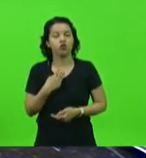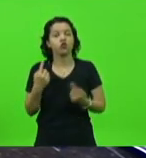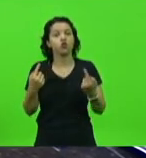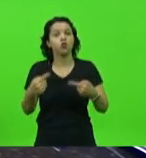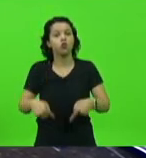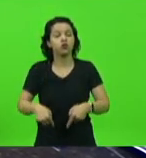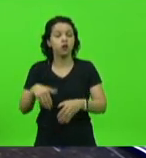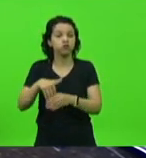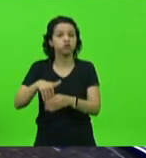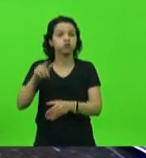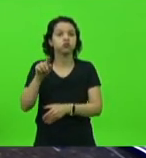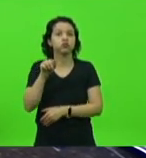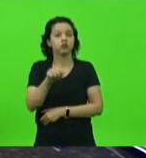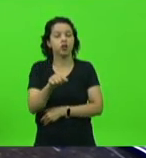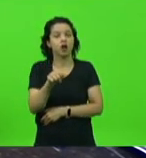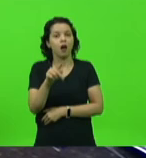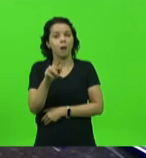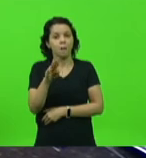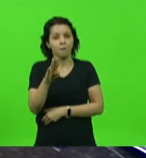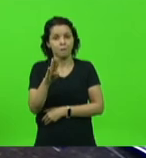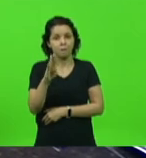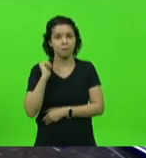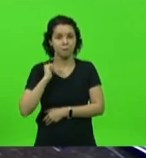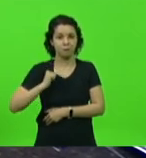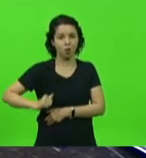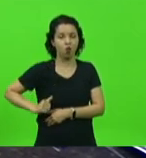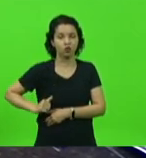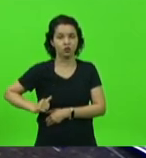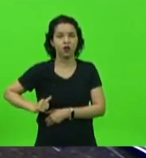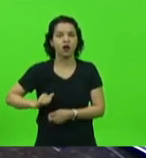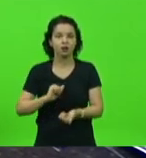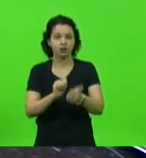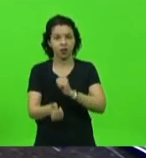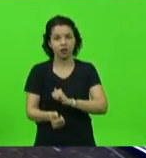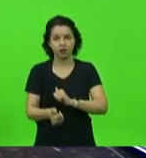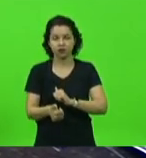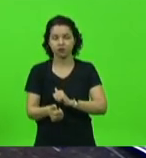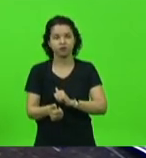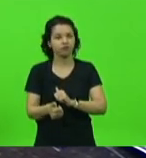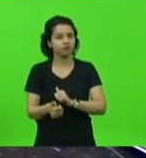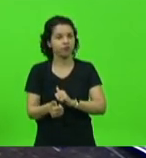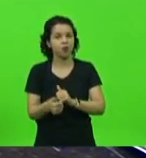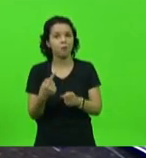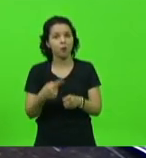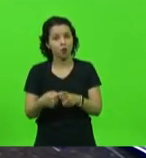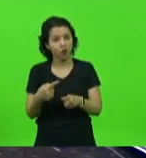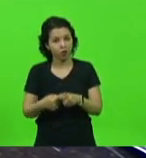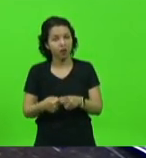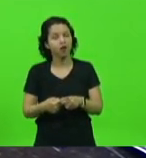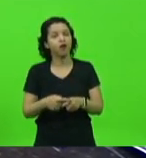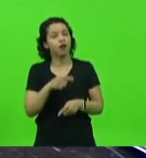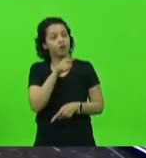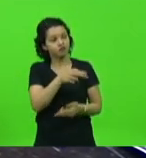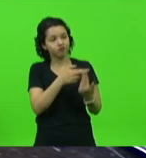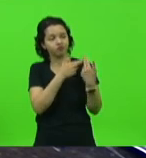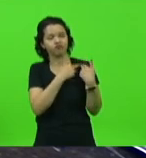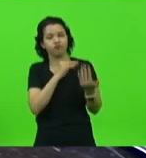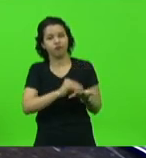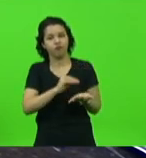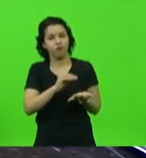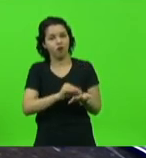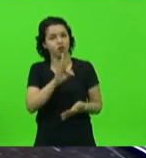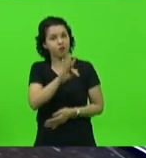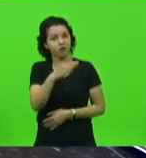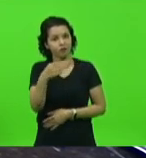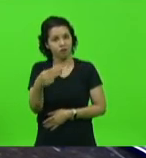Não poderão pleitear o Bolsa Atleta por incompetência da Fê Esporte, que só tinha que